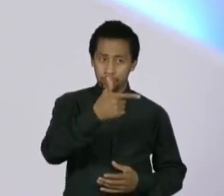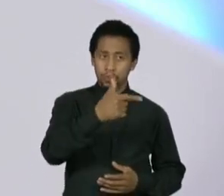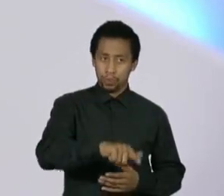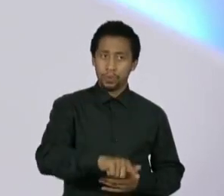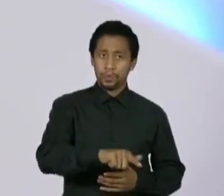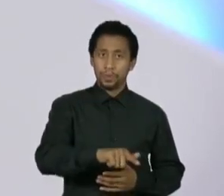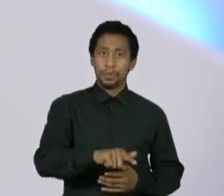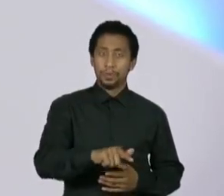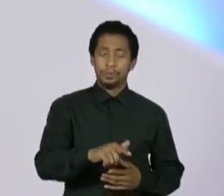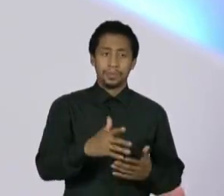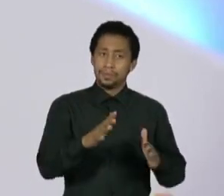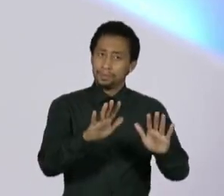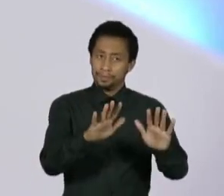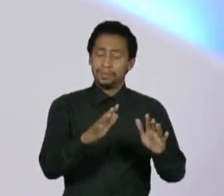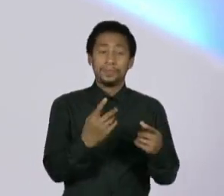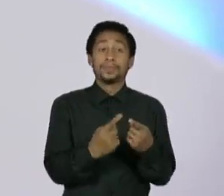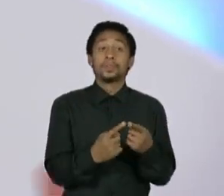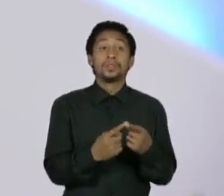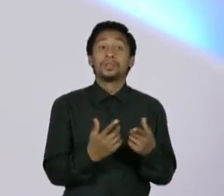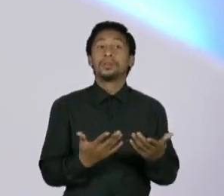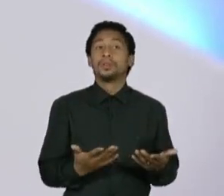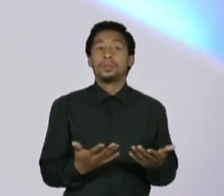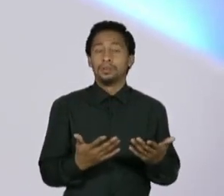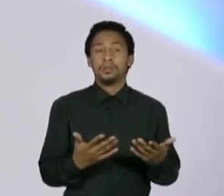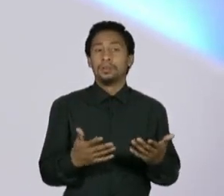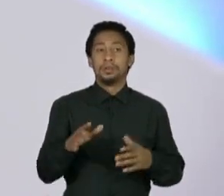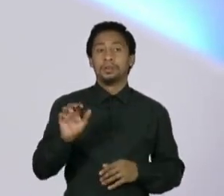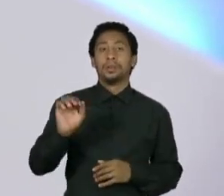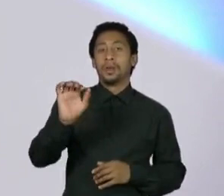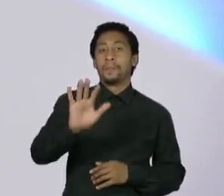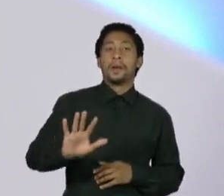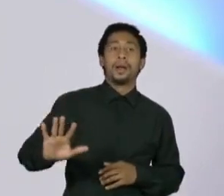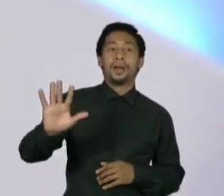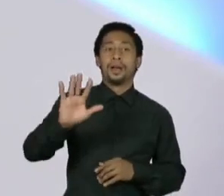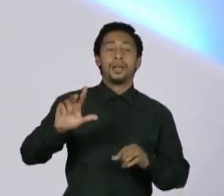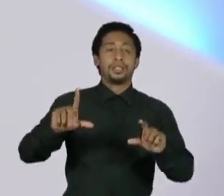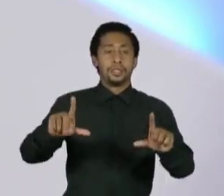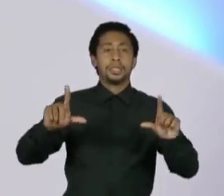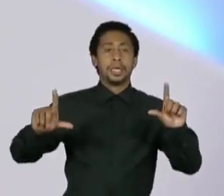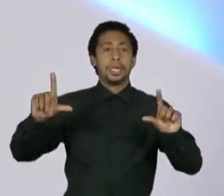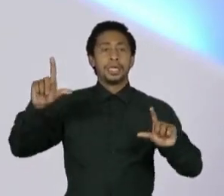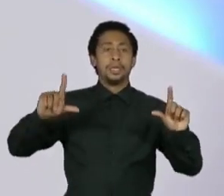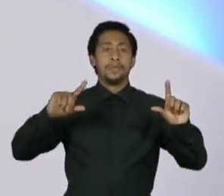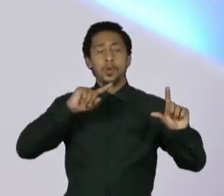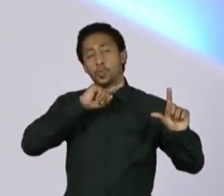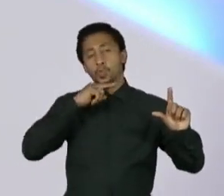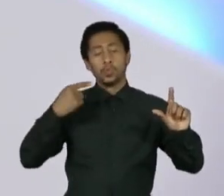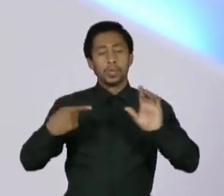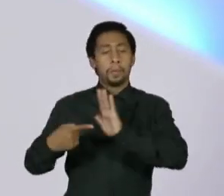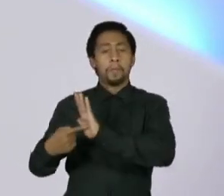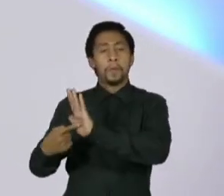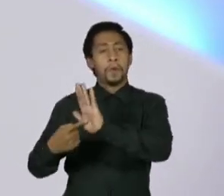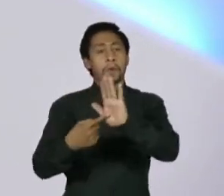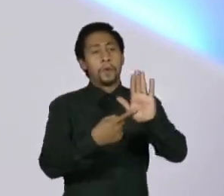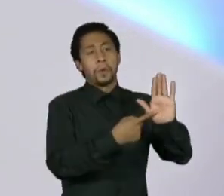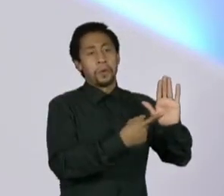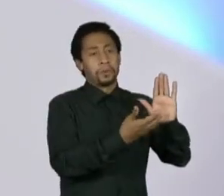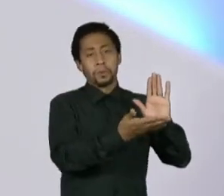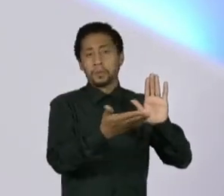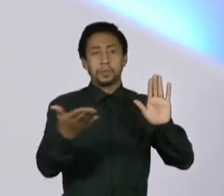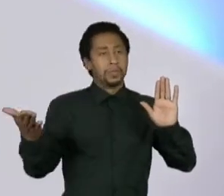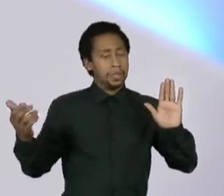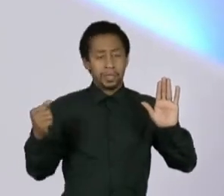não combinam essa imagem que a propaganda russa quer mostrar para o mundo todo e promove